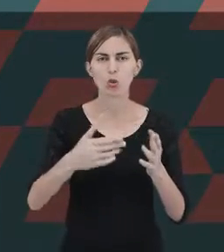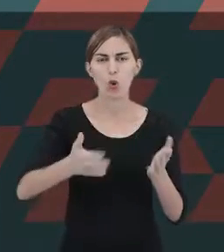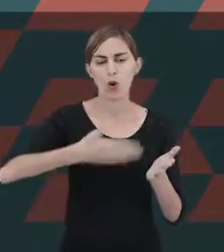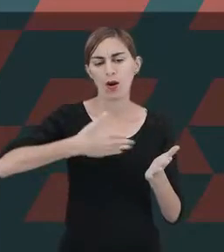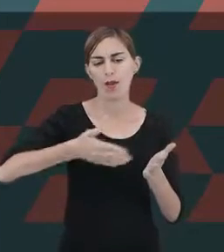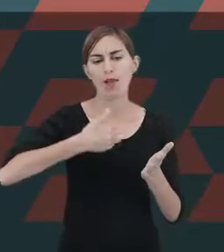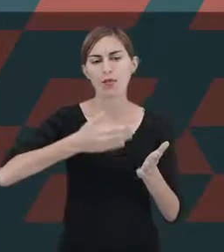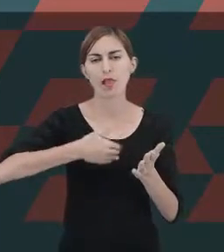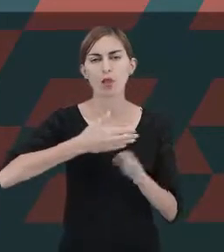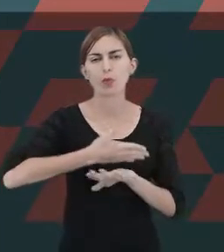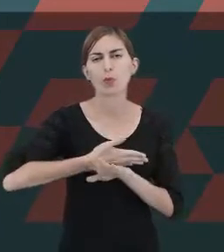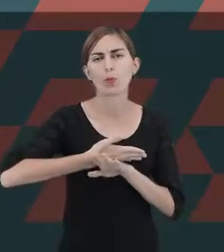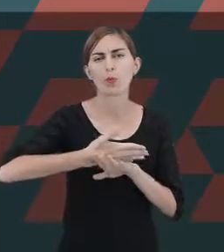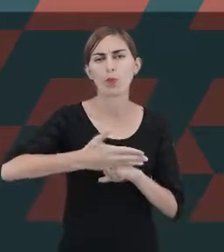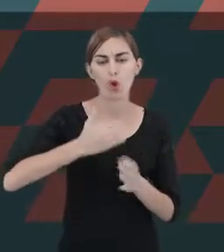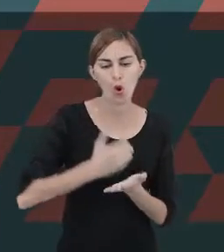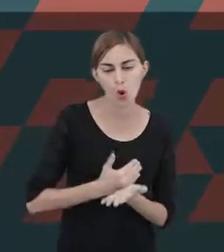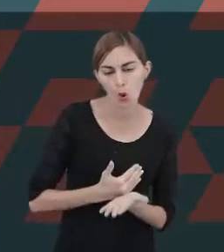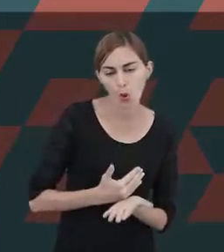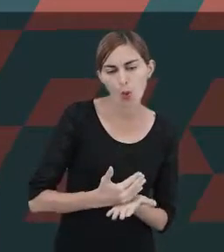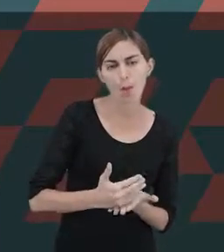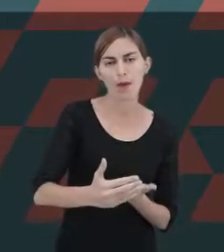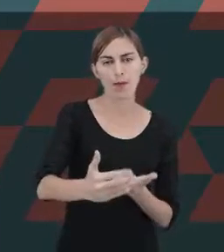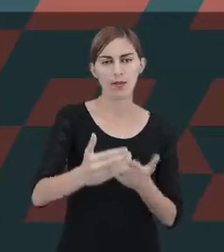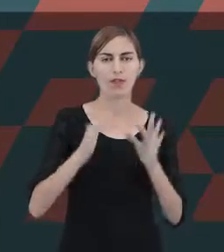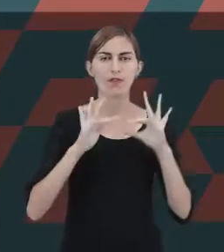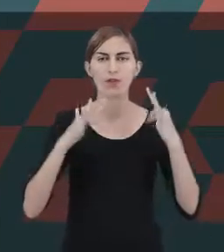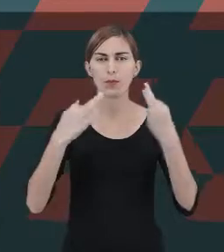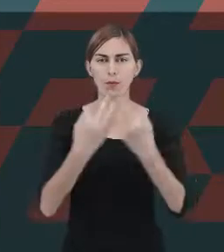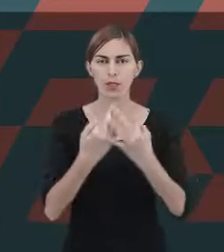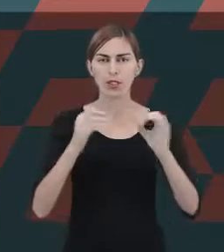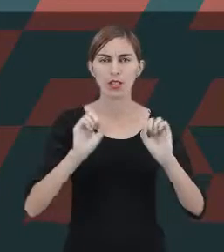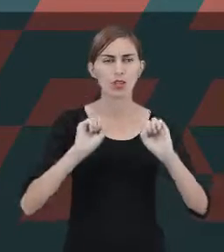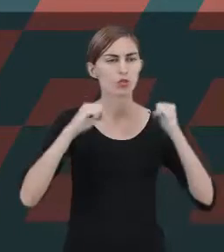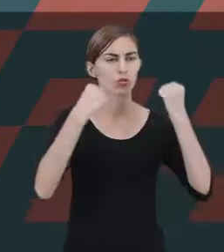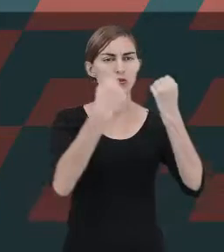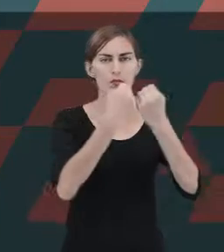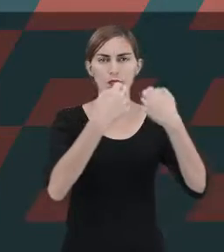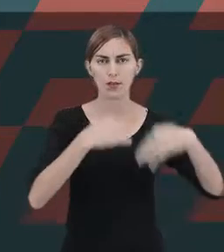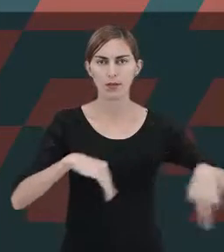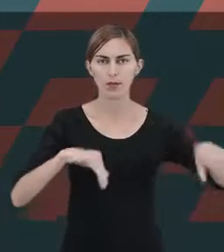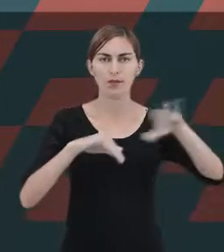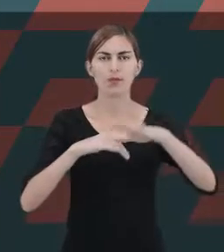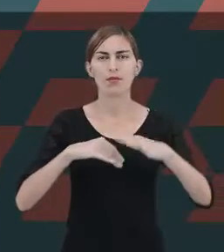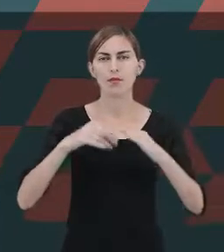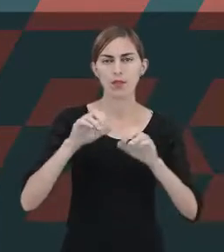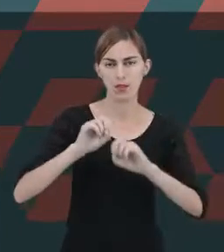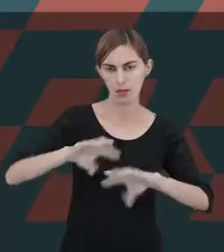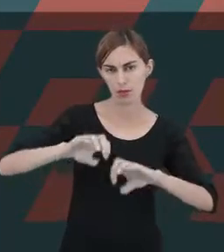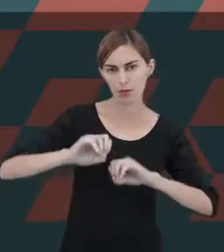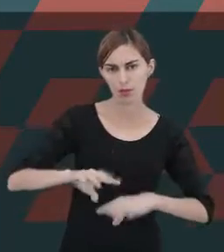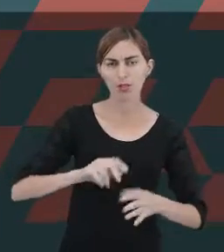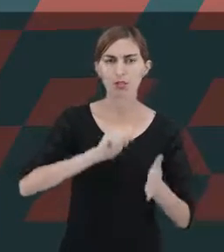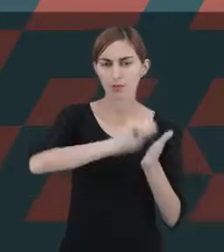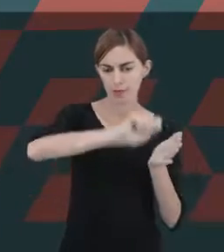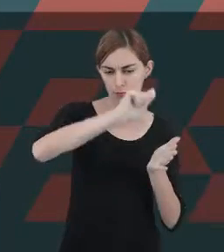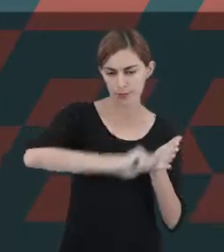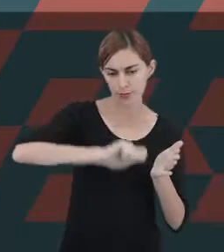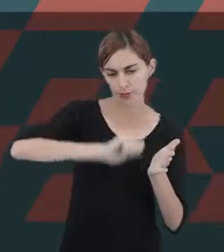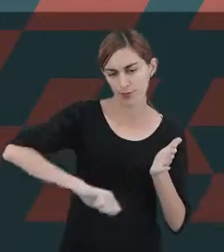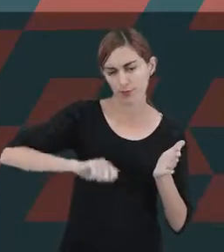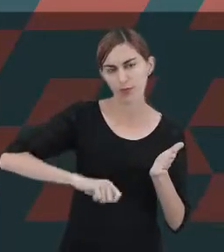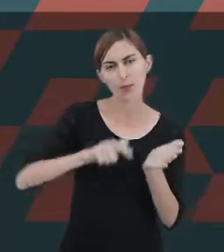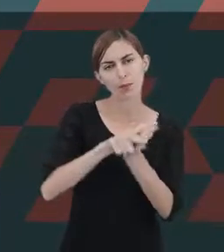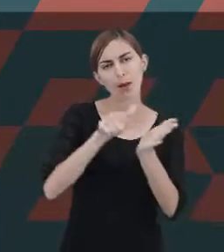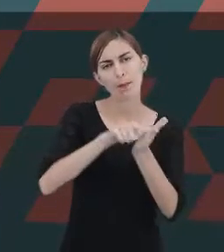nós começássemos, enquanto família, sociedade e educação e escrever nesse caderno e nessa folha em branco.